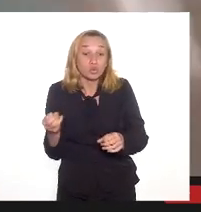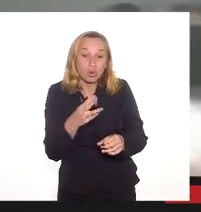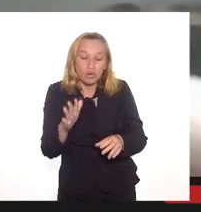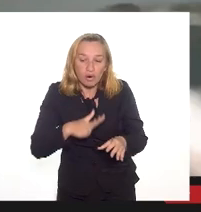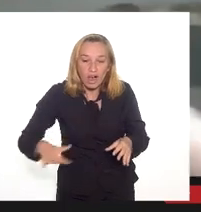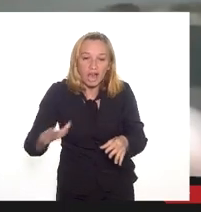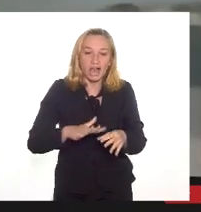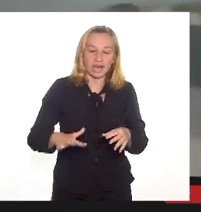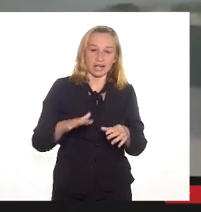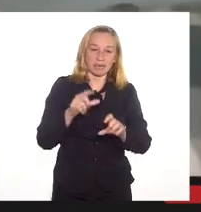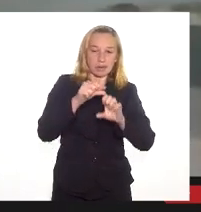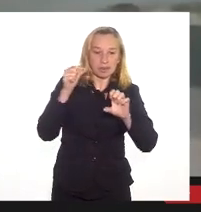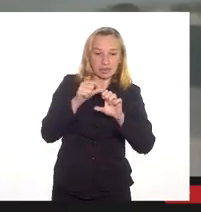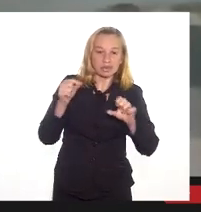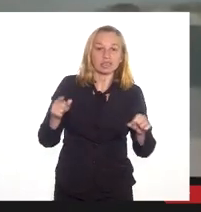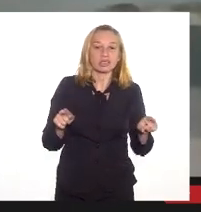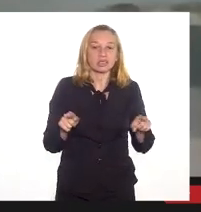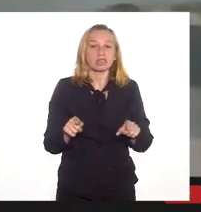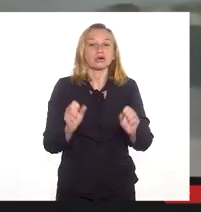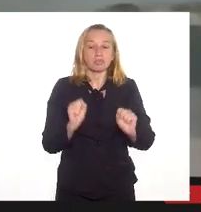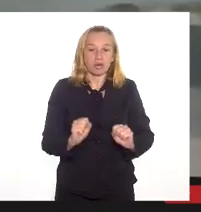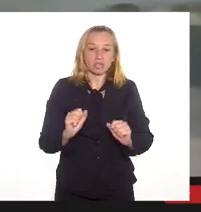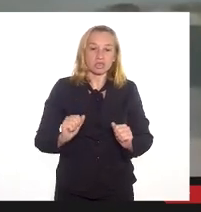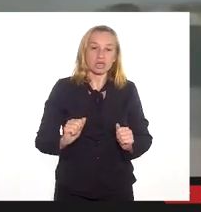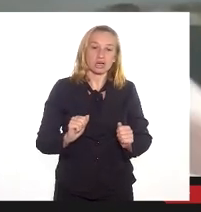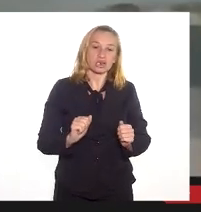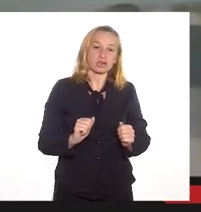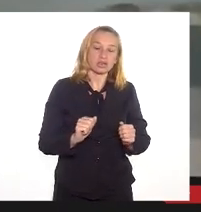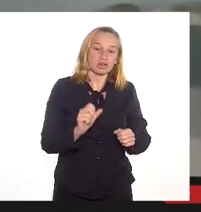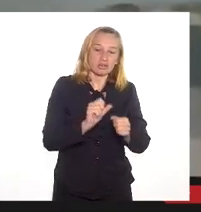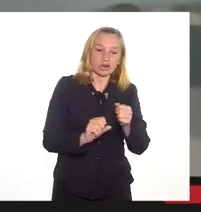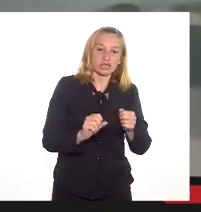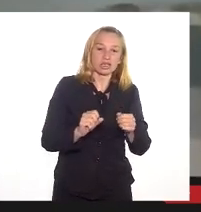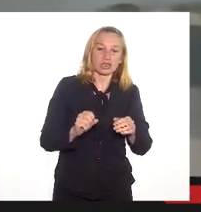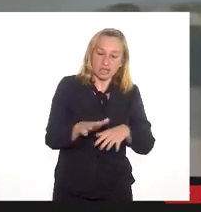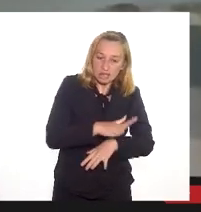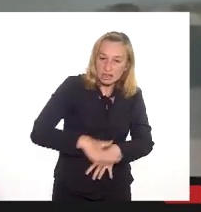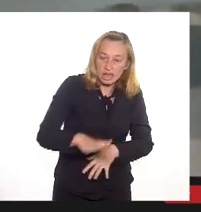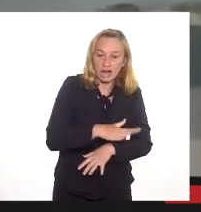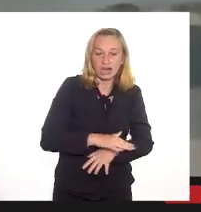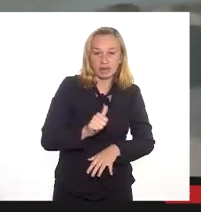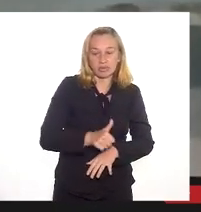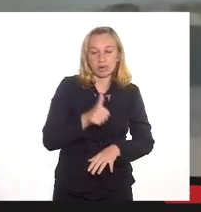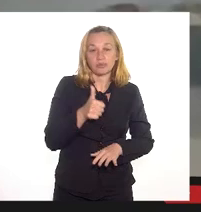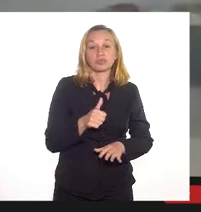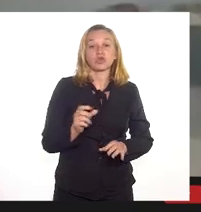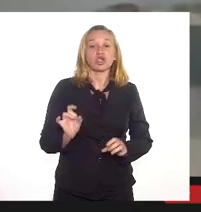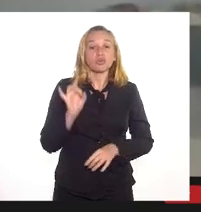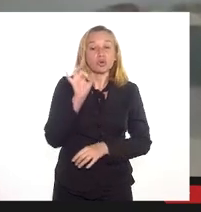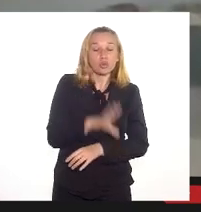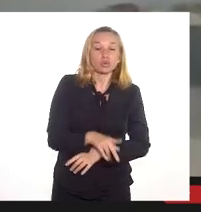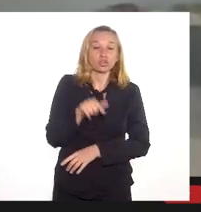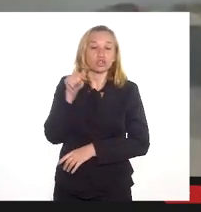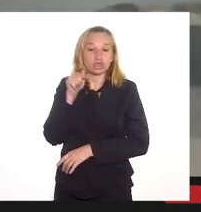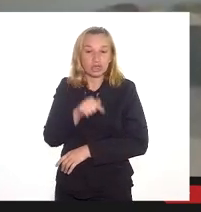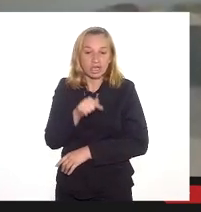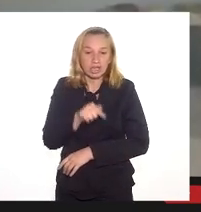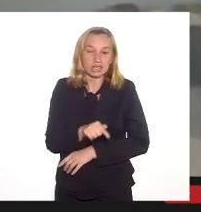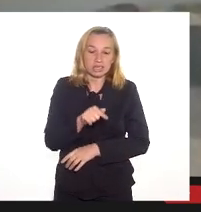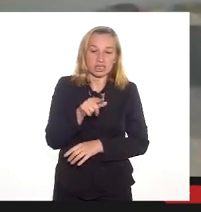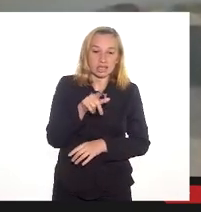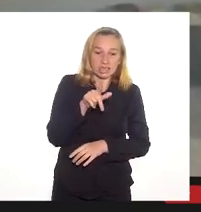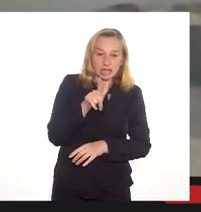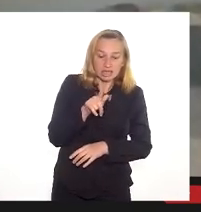e, ao contrário, que ela possa agregar essa área revitalizando. E, por último, que esta dragagem que o